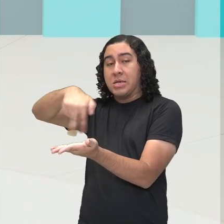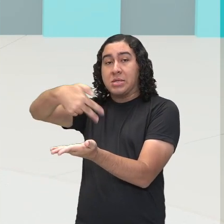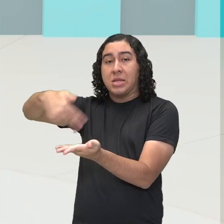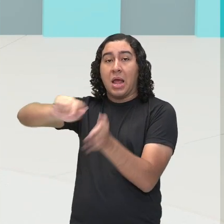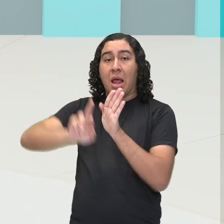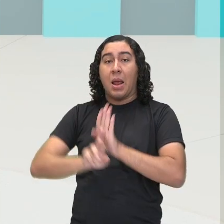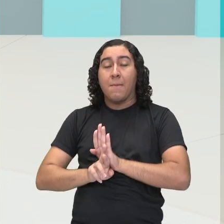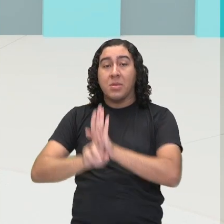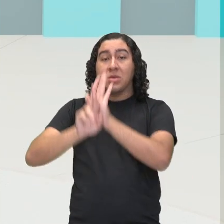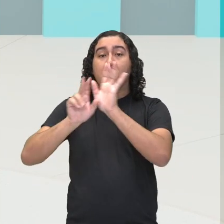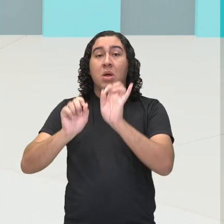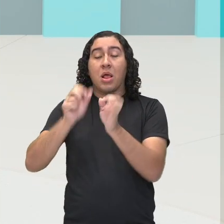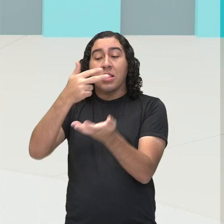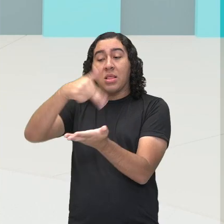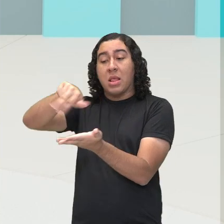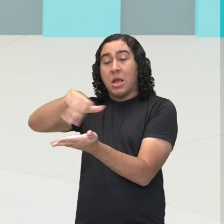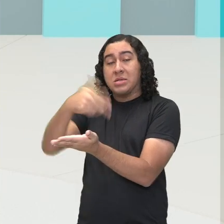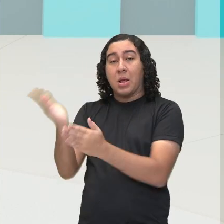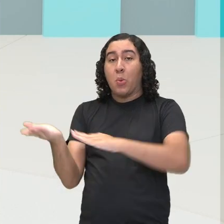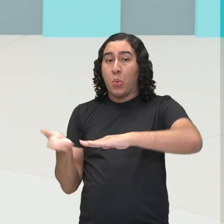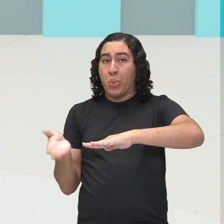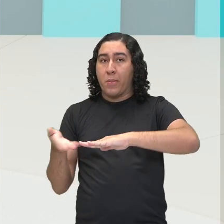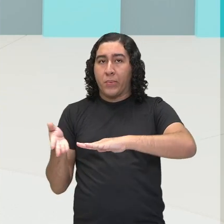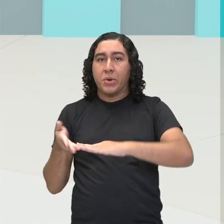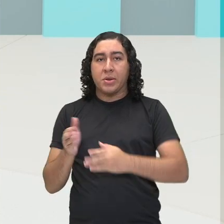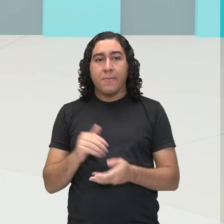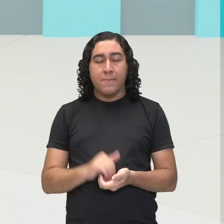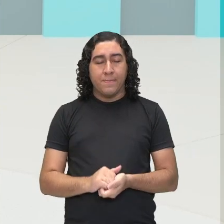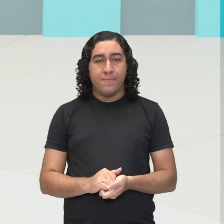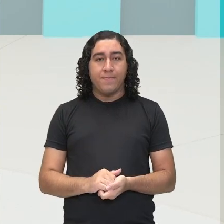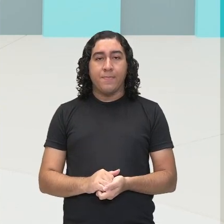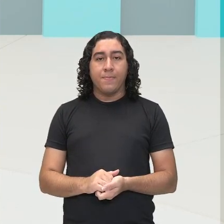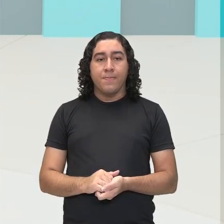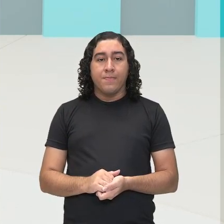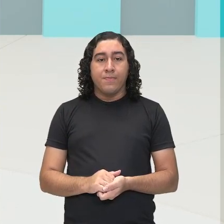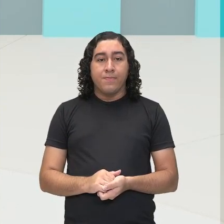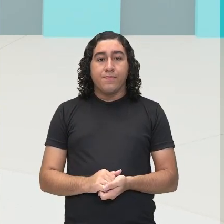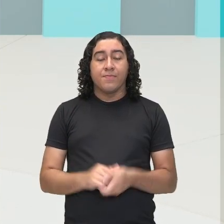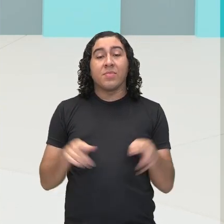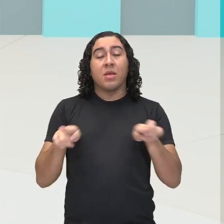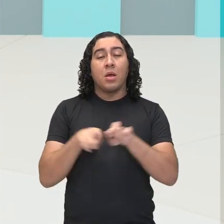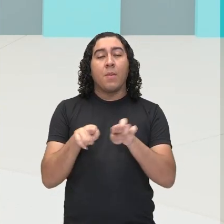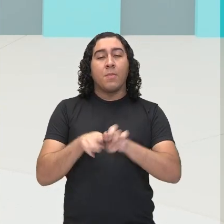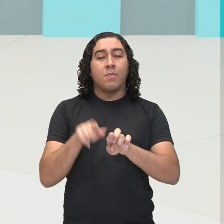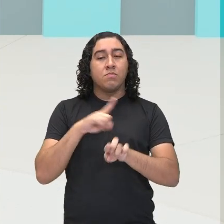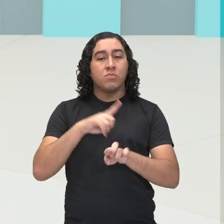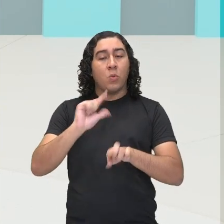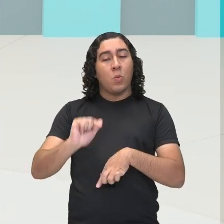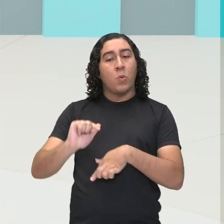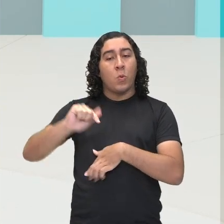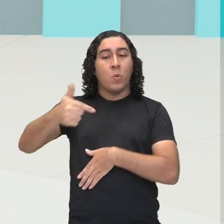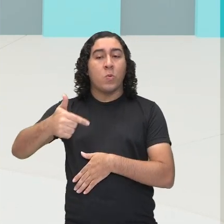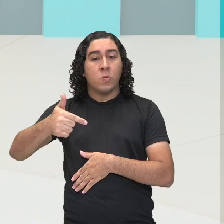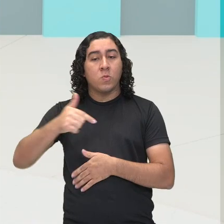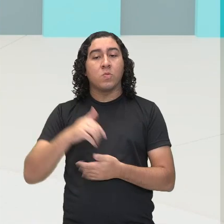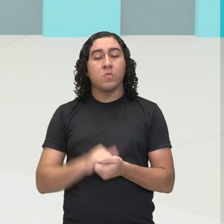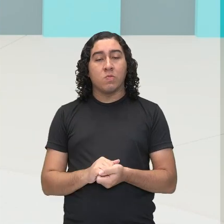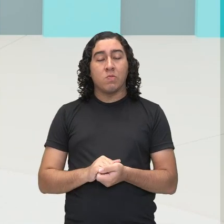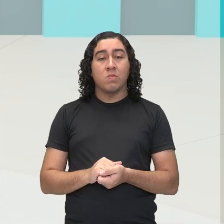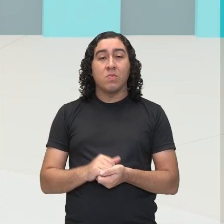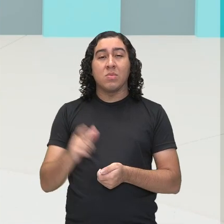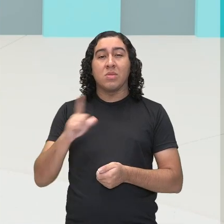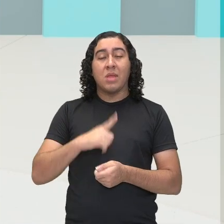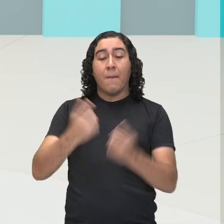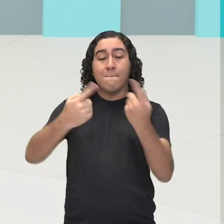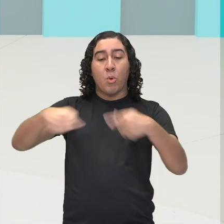por uma dança contemporânea. E nós temos também uma orquestra